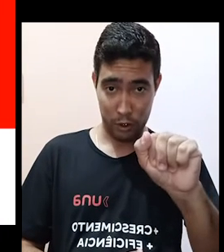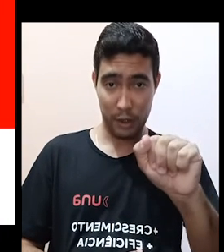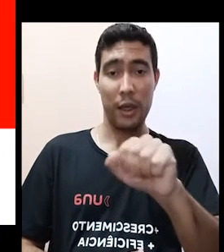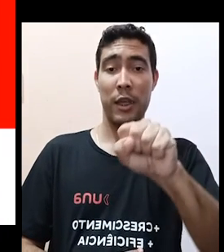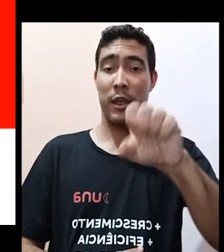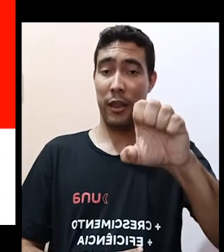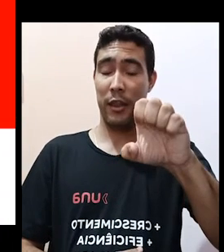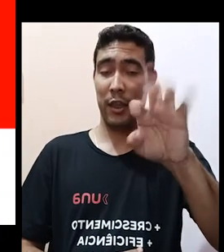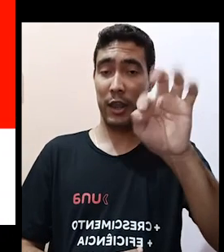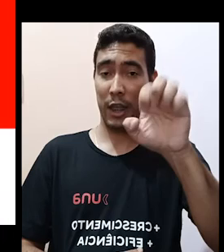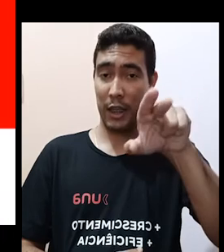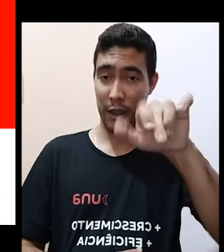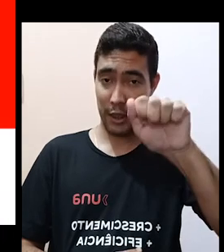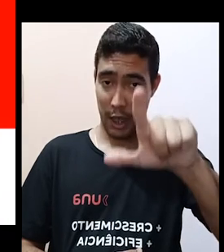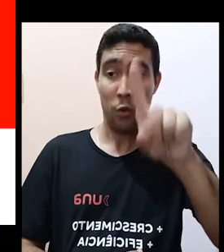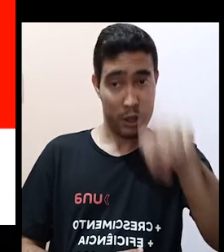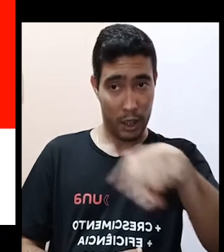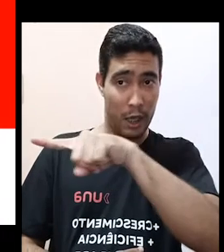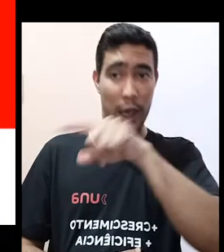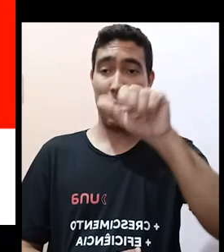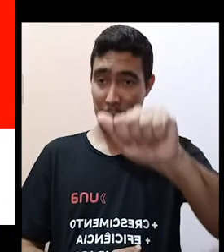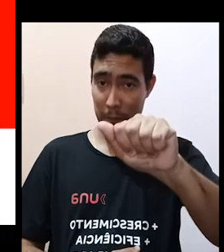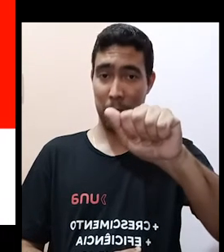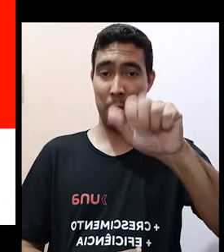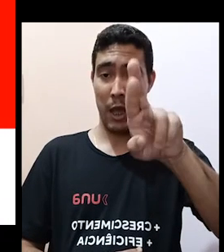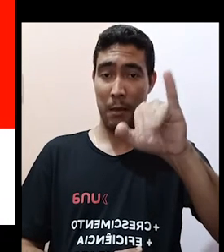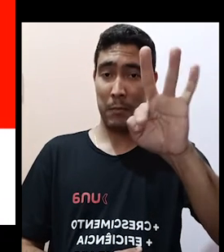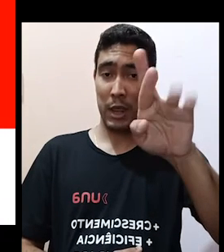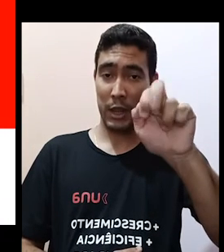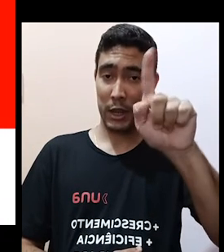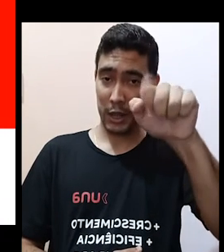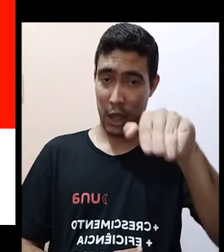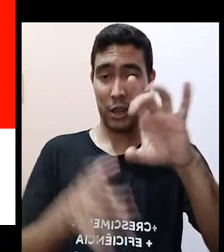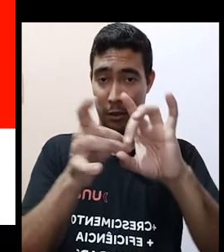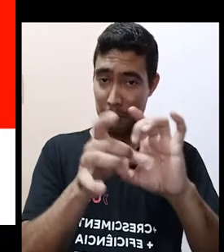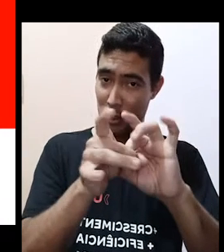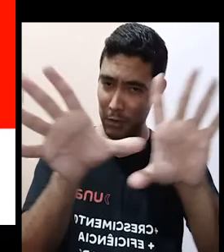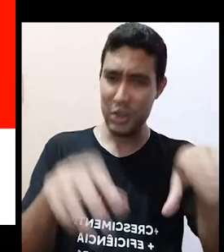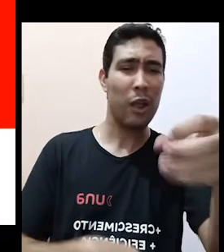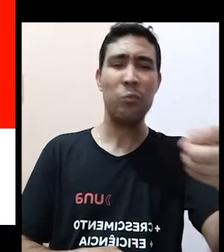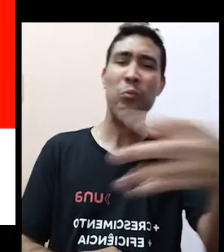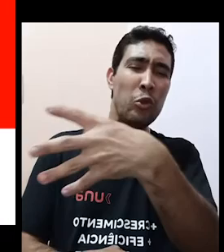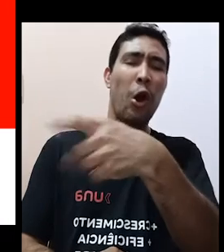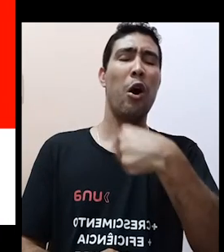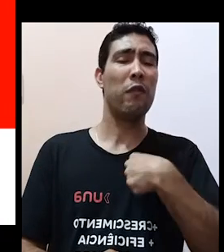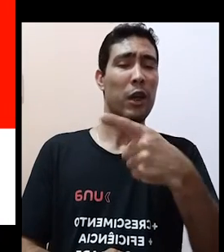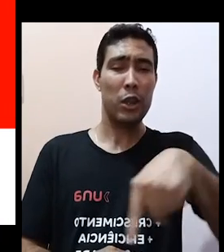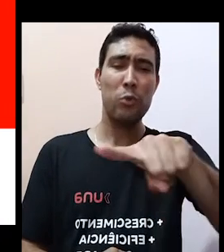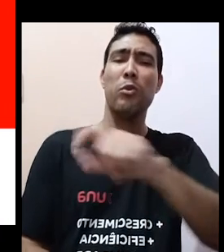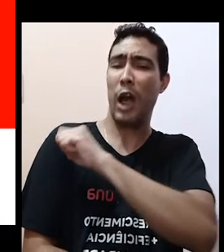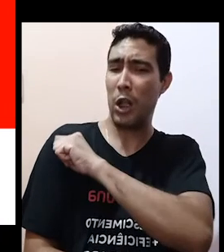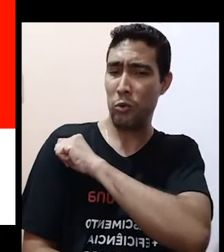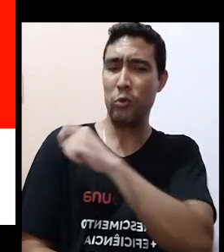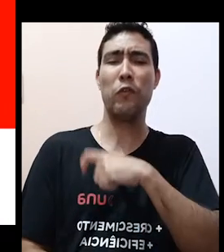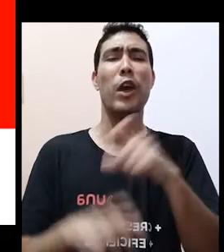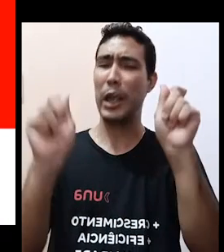permite. É uma iniciativa absolutamente nova, não há nenhum paralelo no mundo e os alunos foram capacitados em